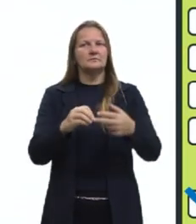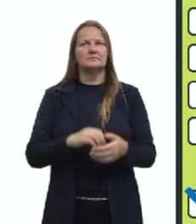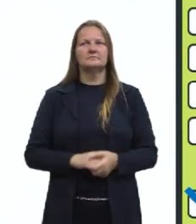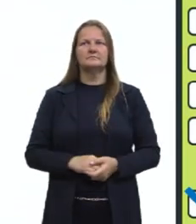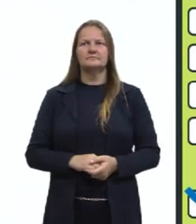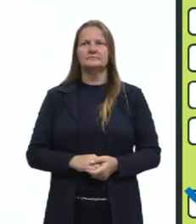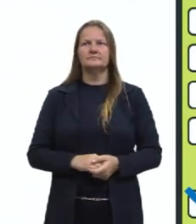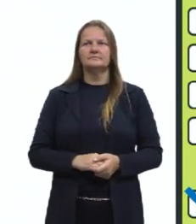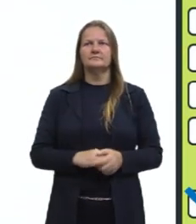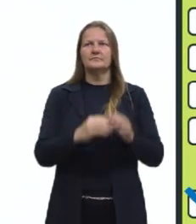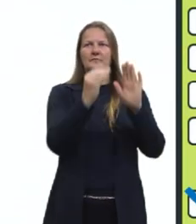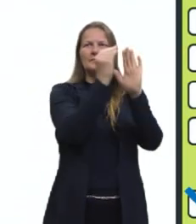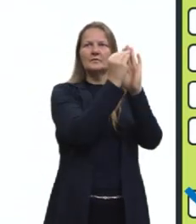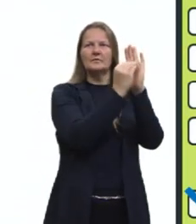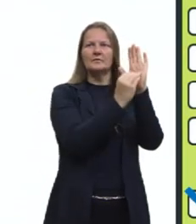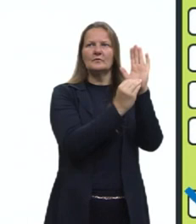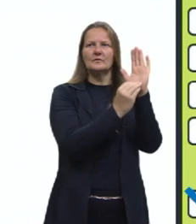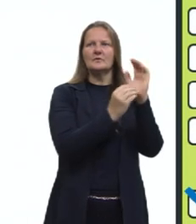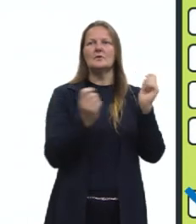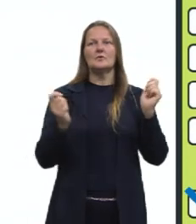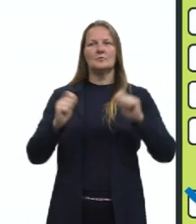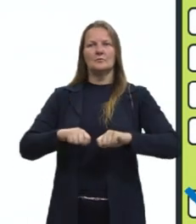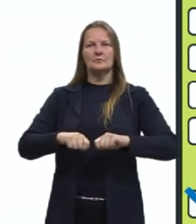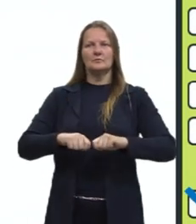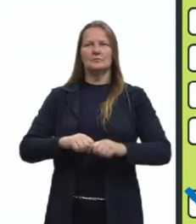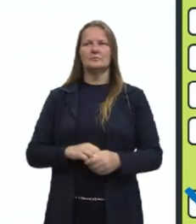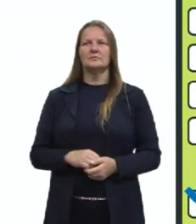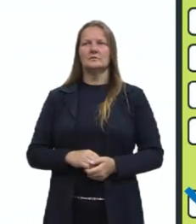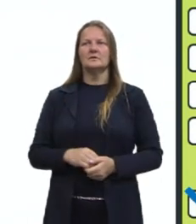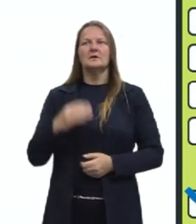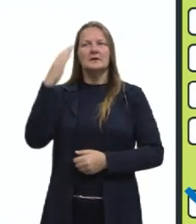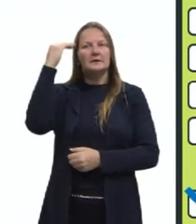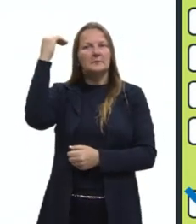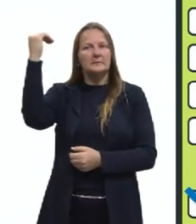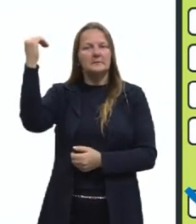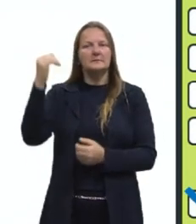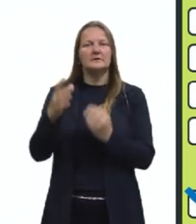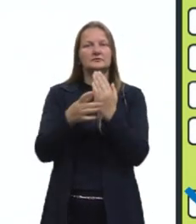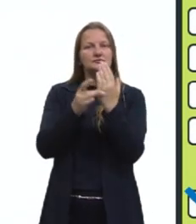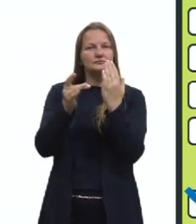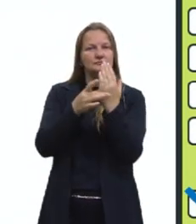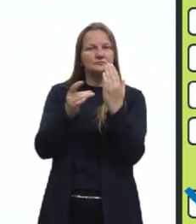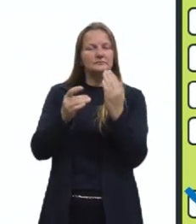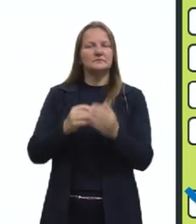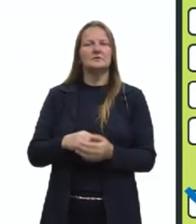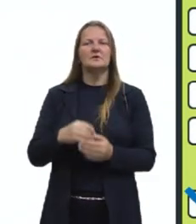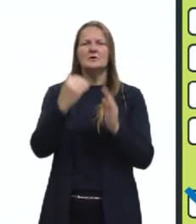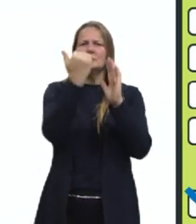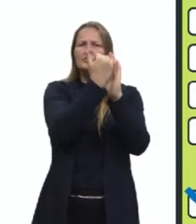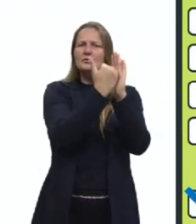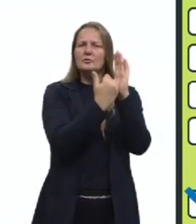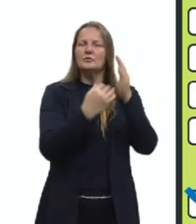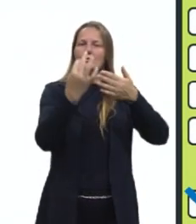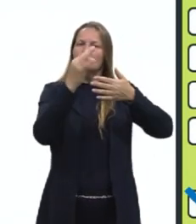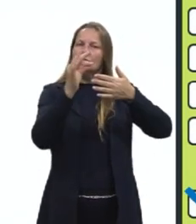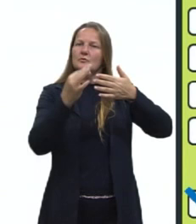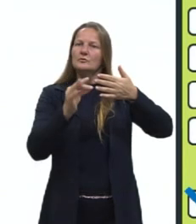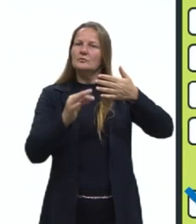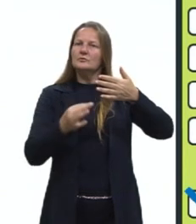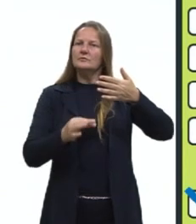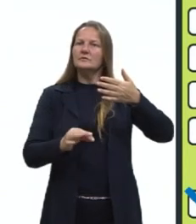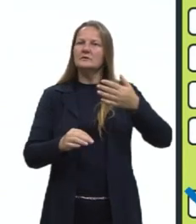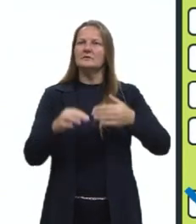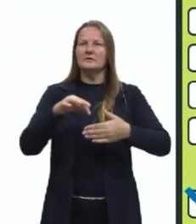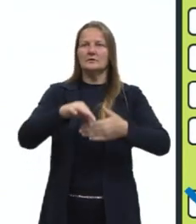nós temos as competências e também as habilidades. Eu deixei o nosso checklist ali do lado porque nós vamos